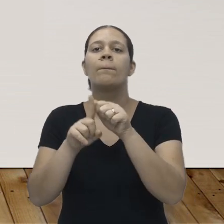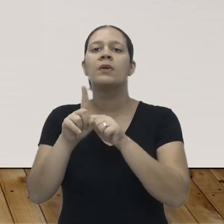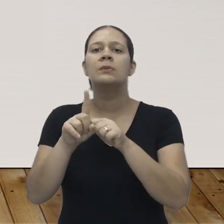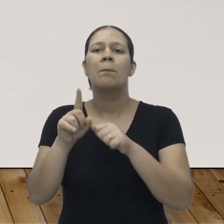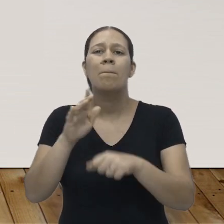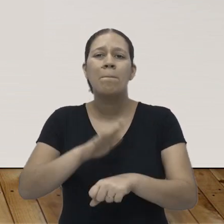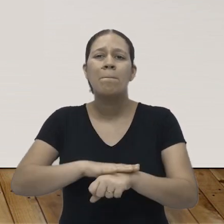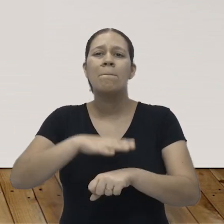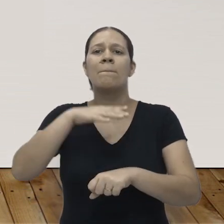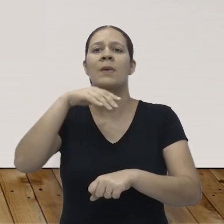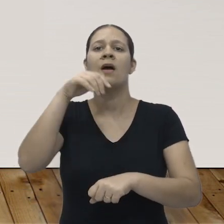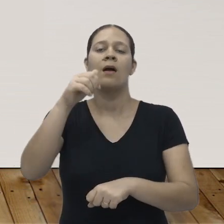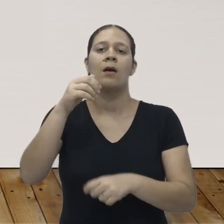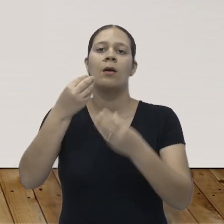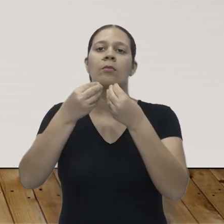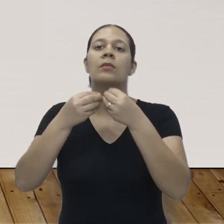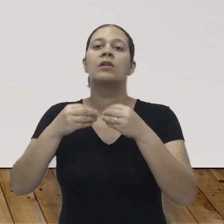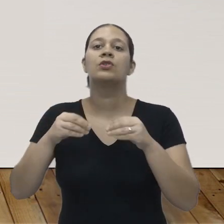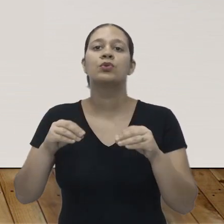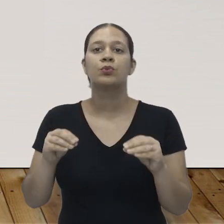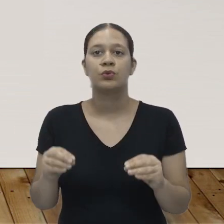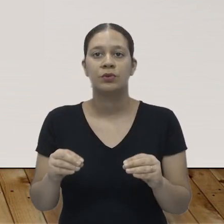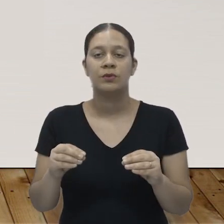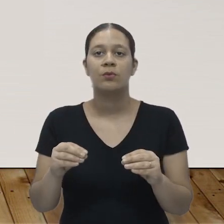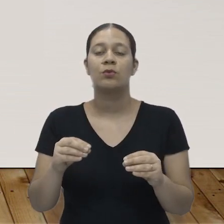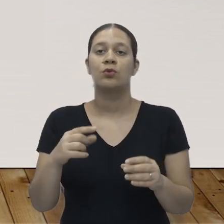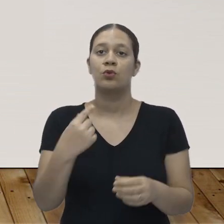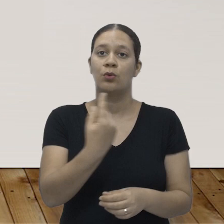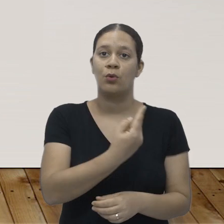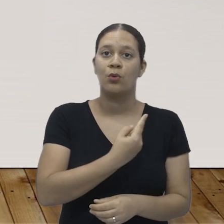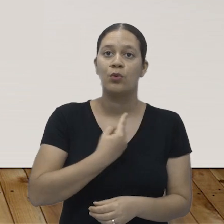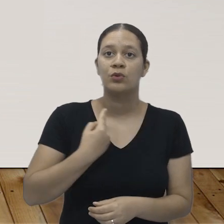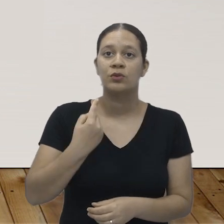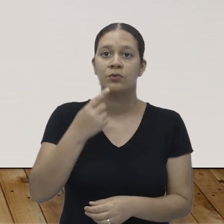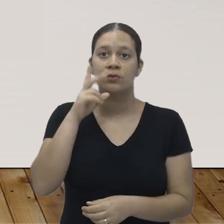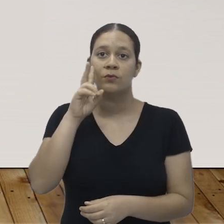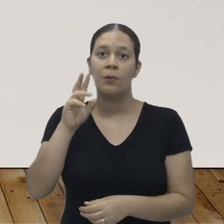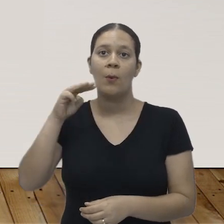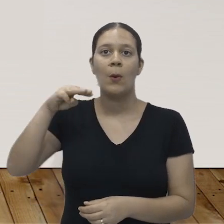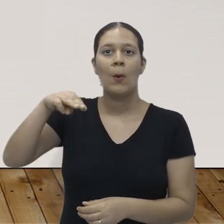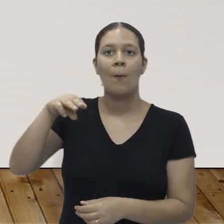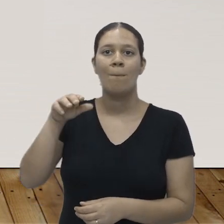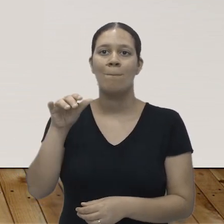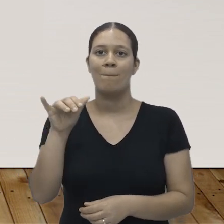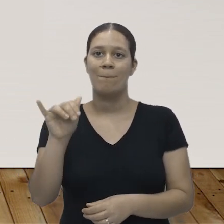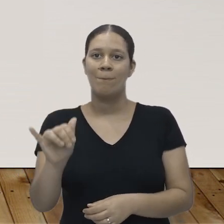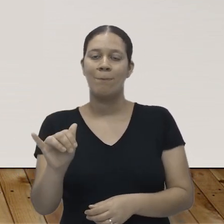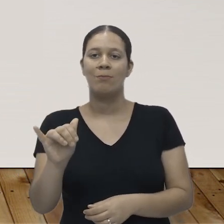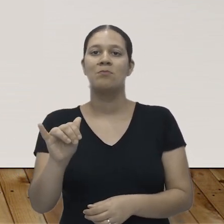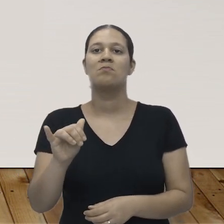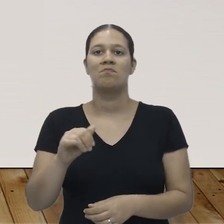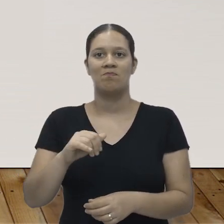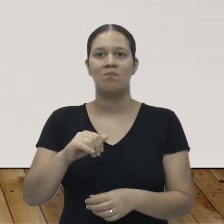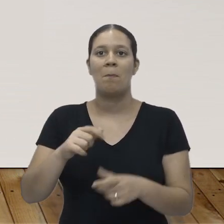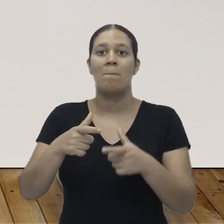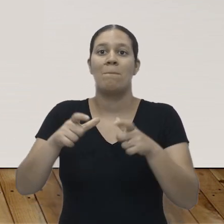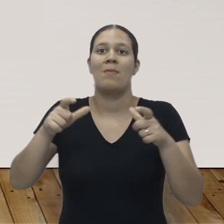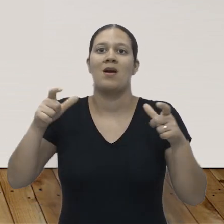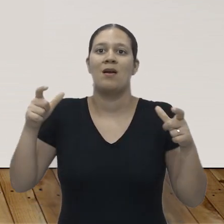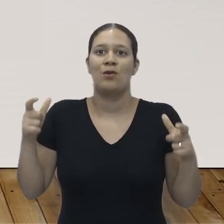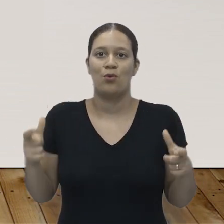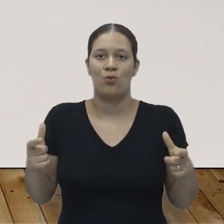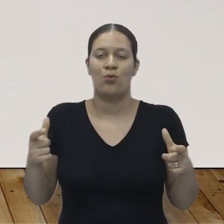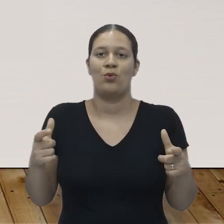Chico teve o maior prejuízo na comercialização do gado? Então, nós vimos que no mês de maio, o prejuízo foi